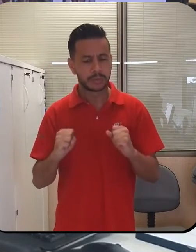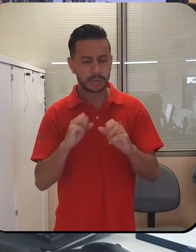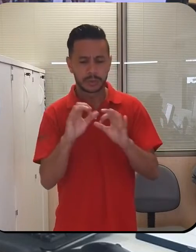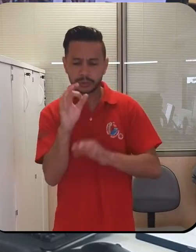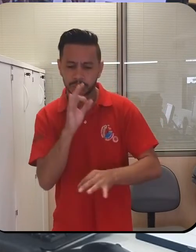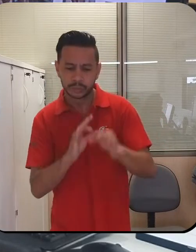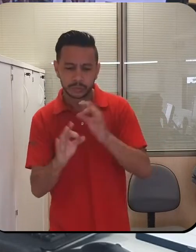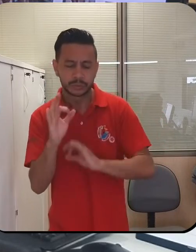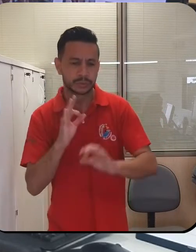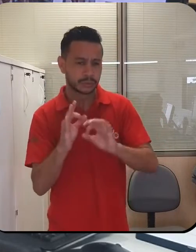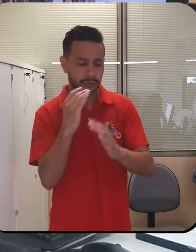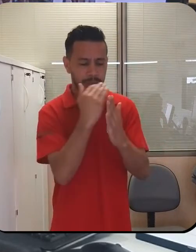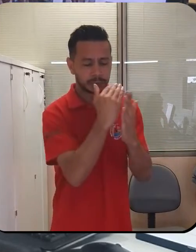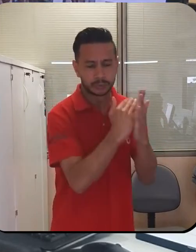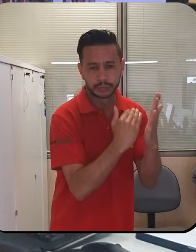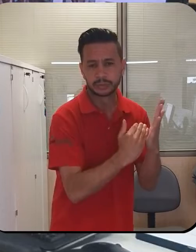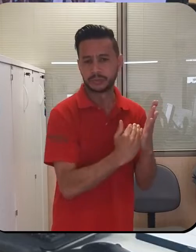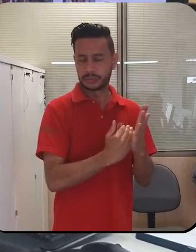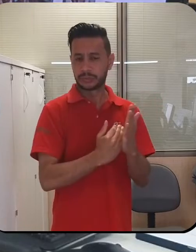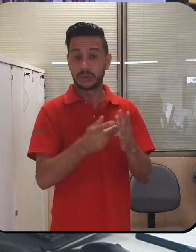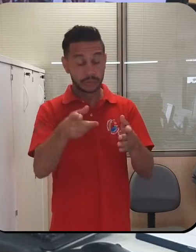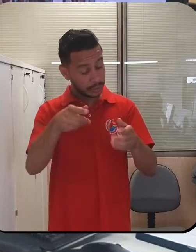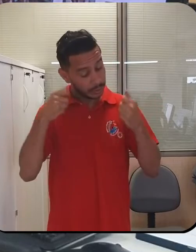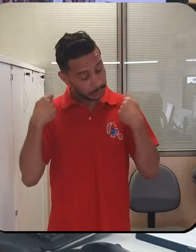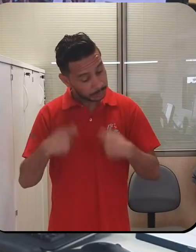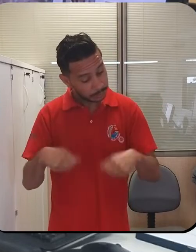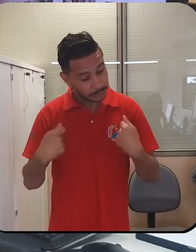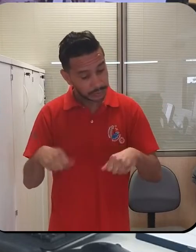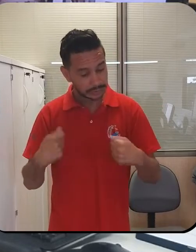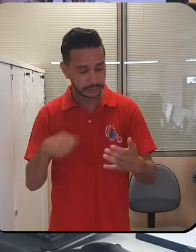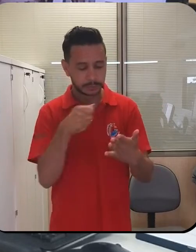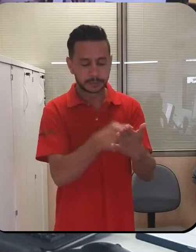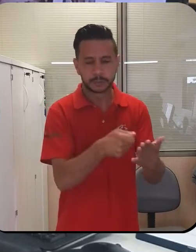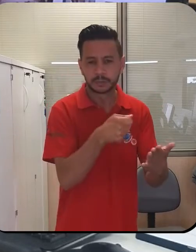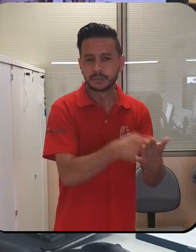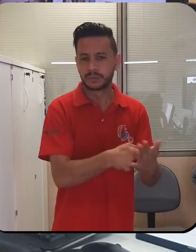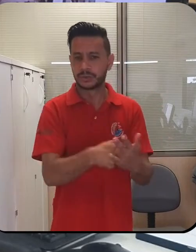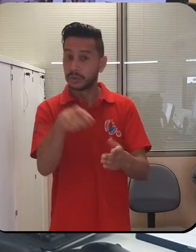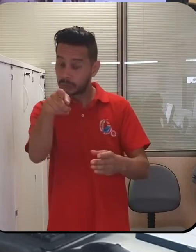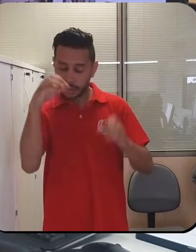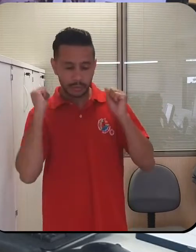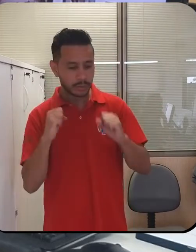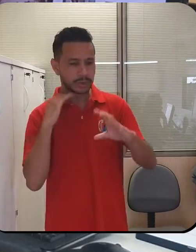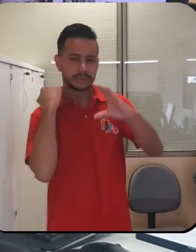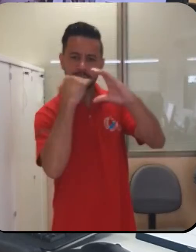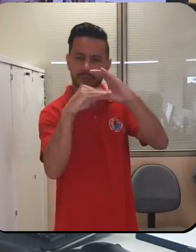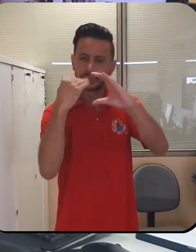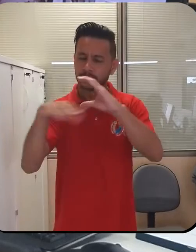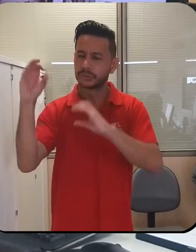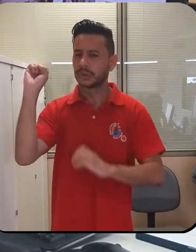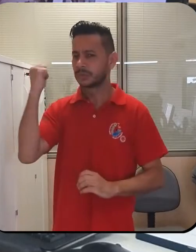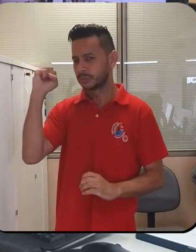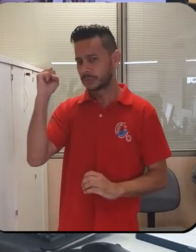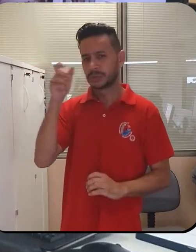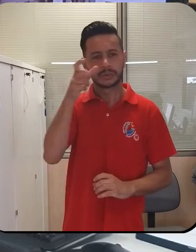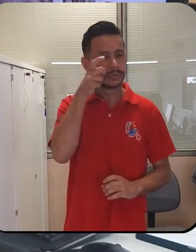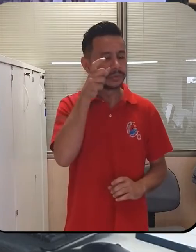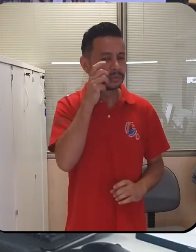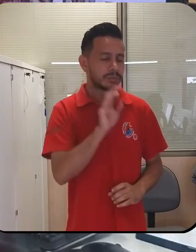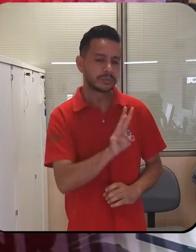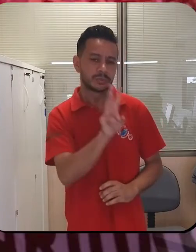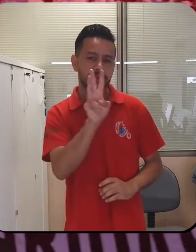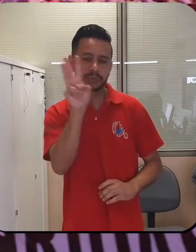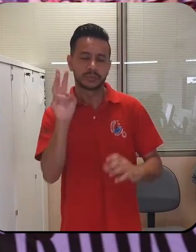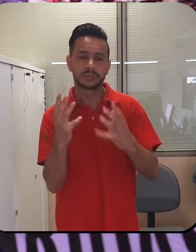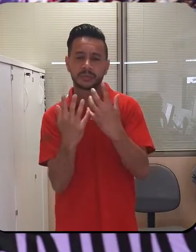isso, reforce a pressão em cima deles. Mande e-mail para cada um deles. O endereço você encontra lá no site do sindicato.